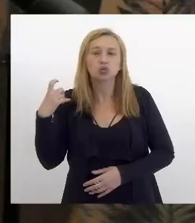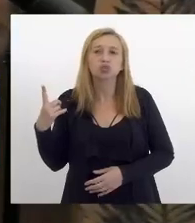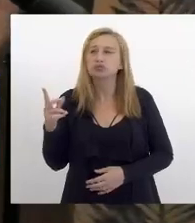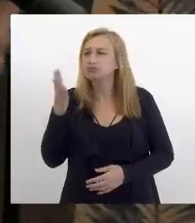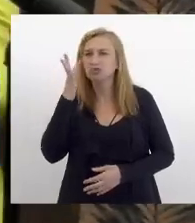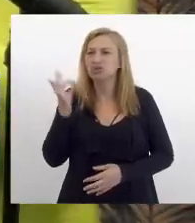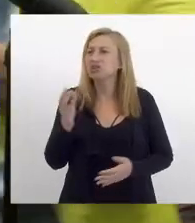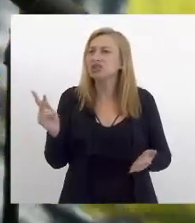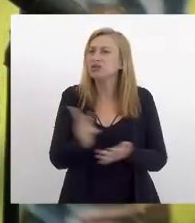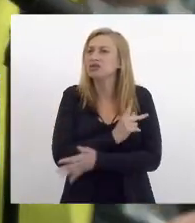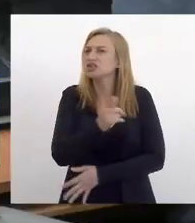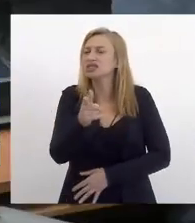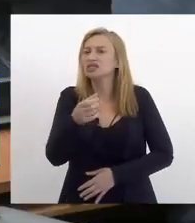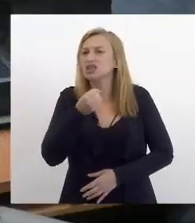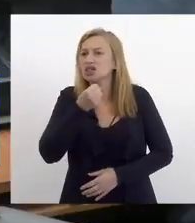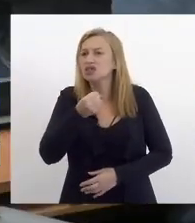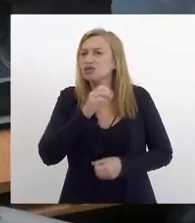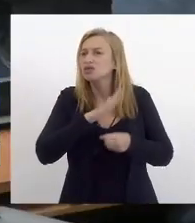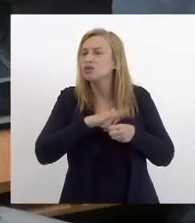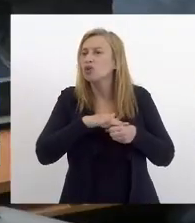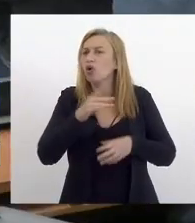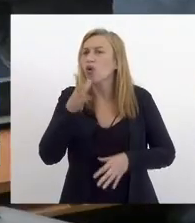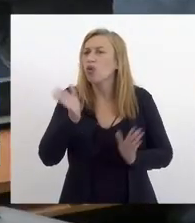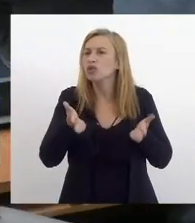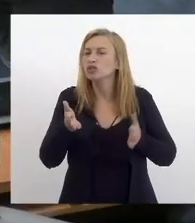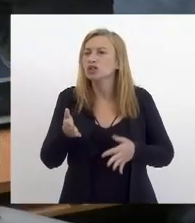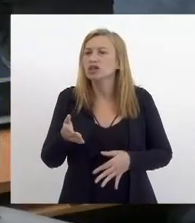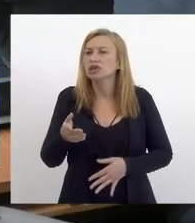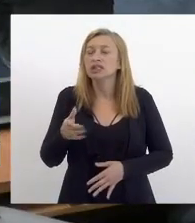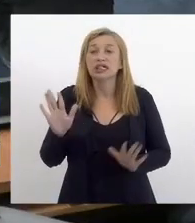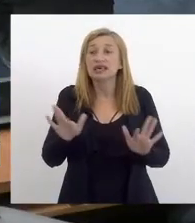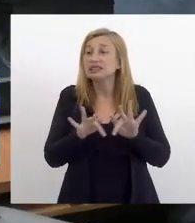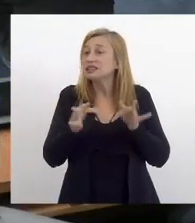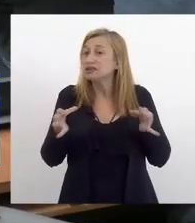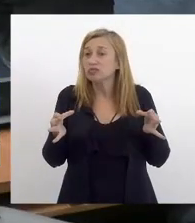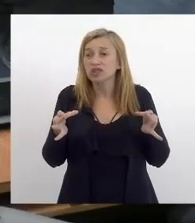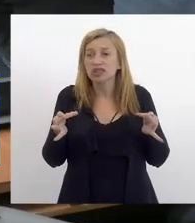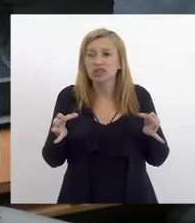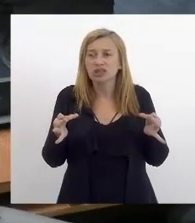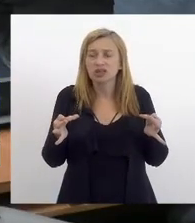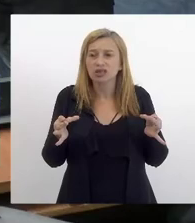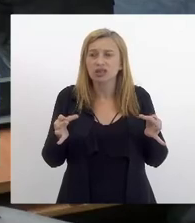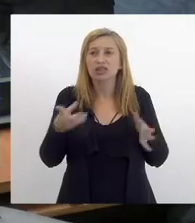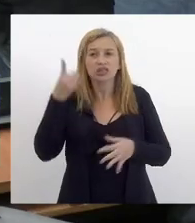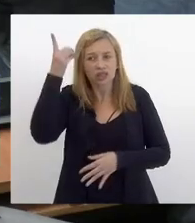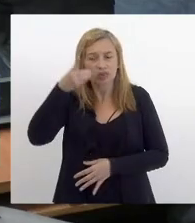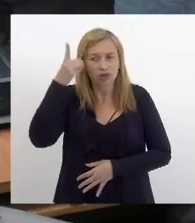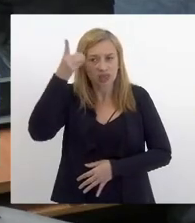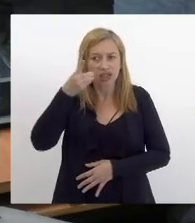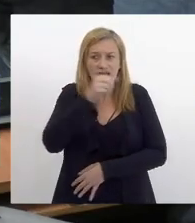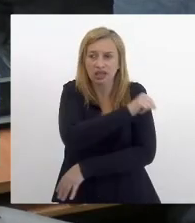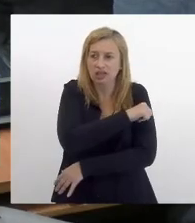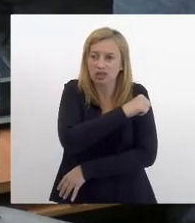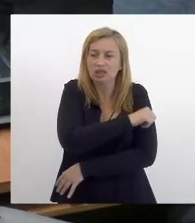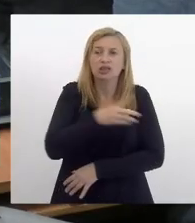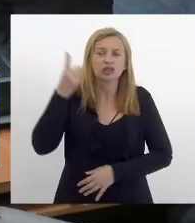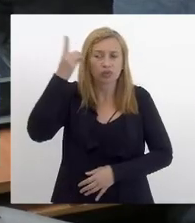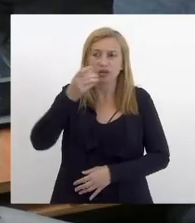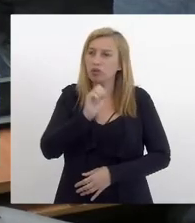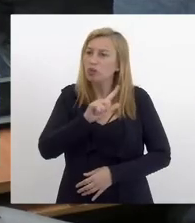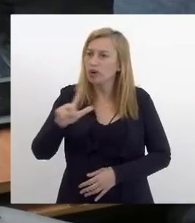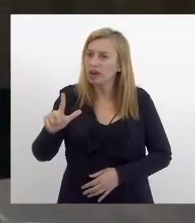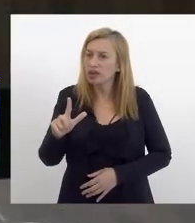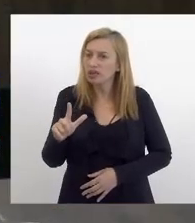acontecendo com esses microfones hoje tia ju é muito simples tanto a deputada regiane com a deputada Paul Bell